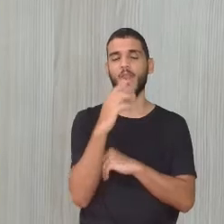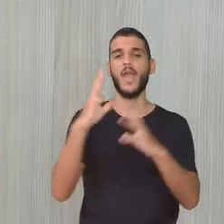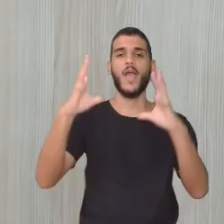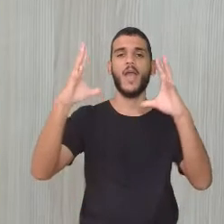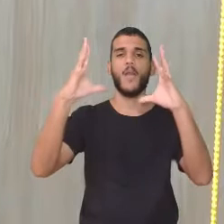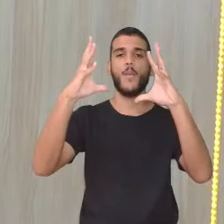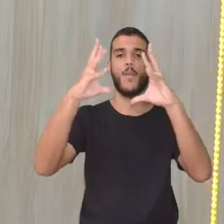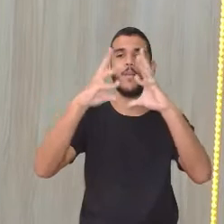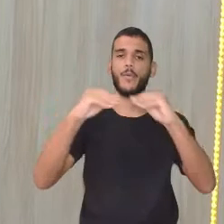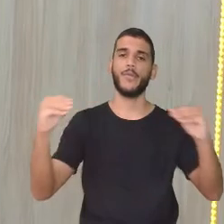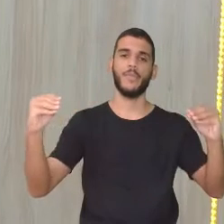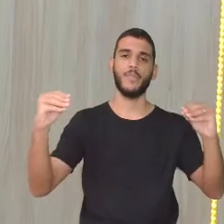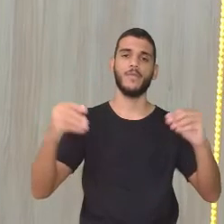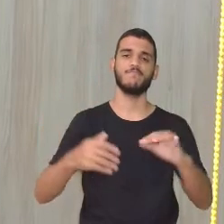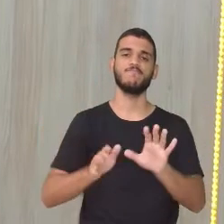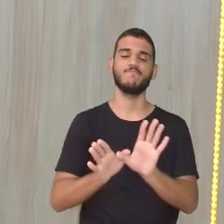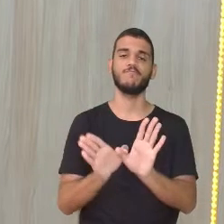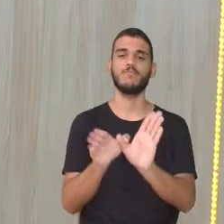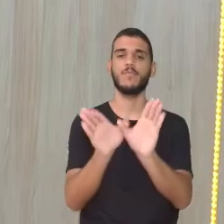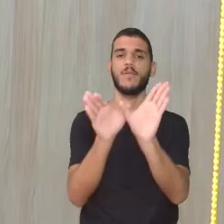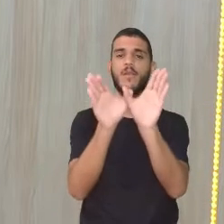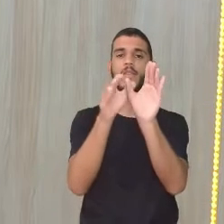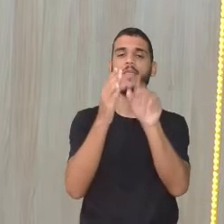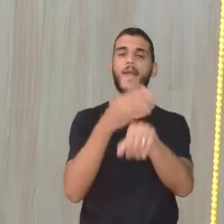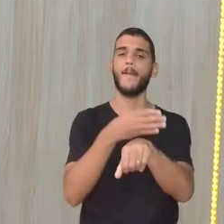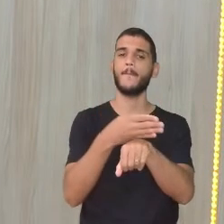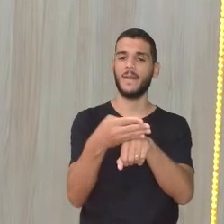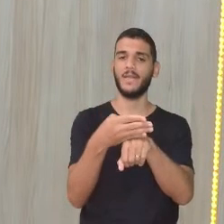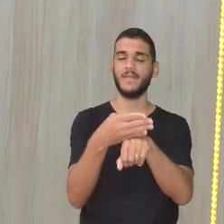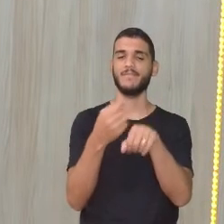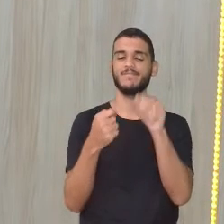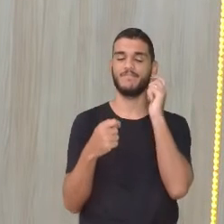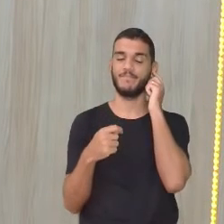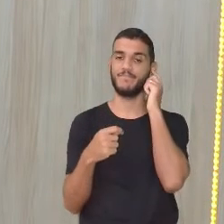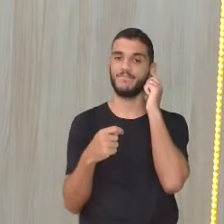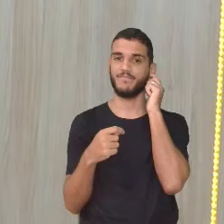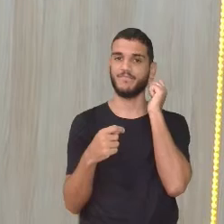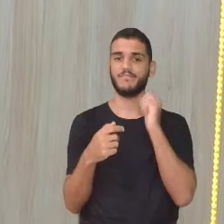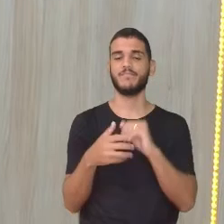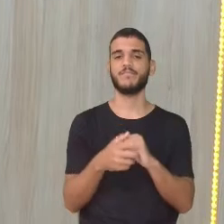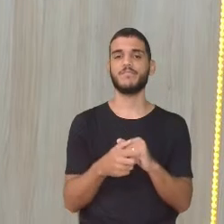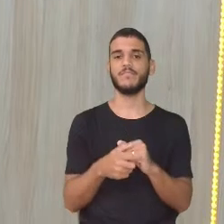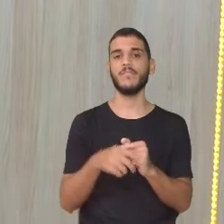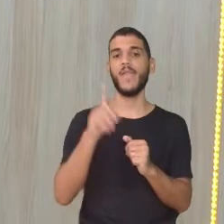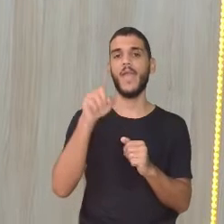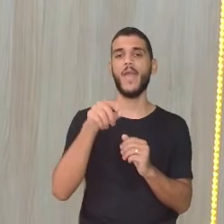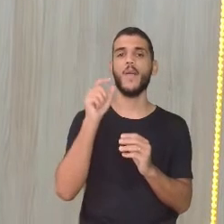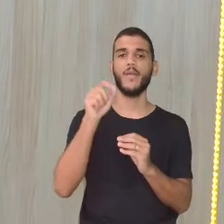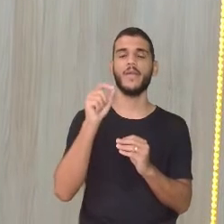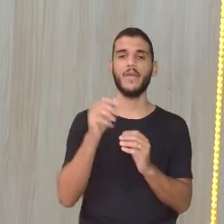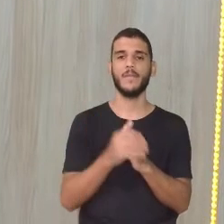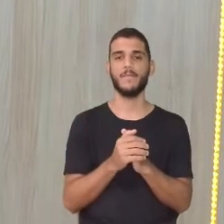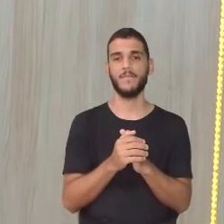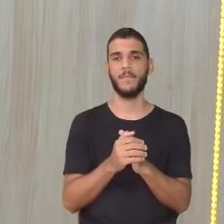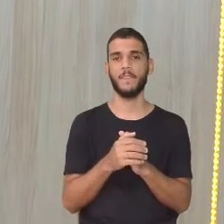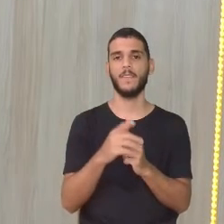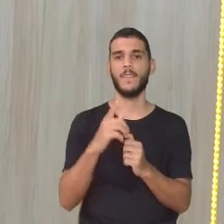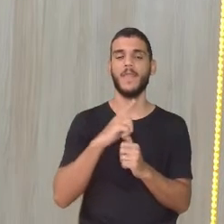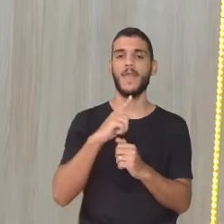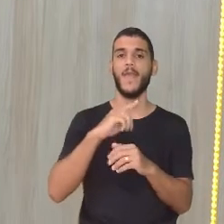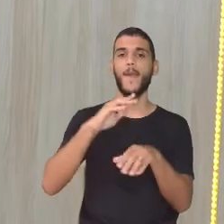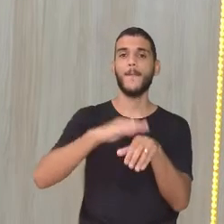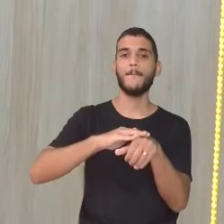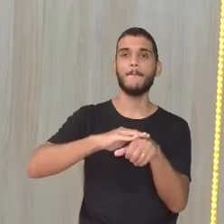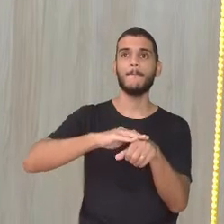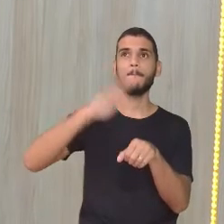Desapareceu. E aí, essa borboletinha mais branquinha, né? Ela começou a ser mais caçada